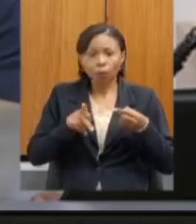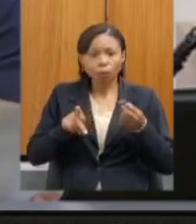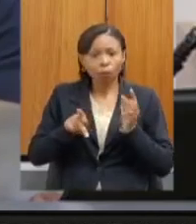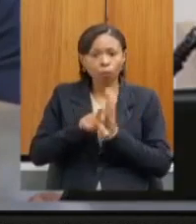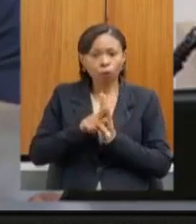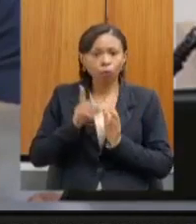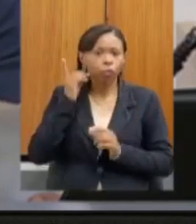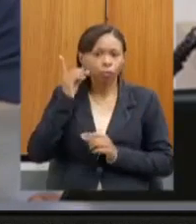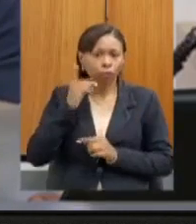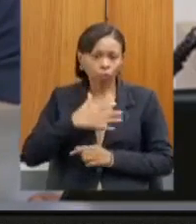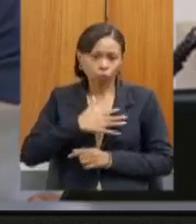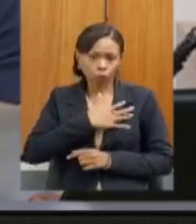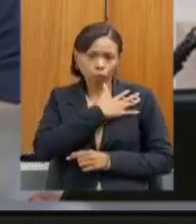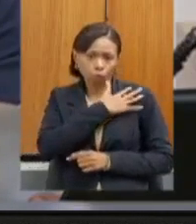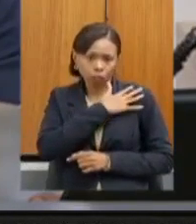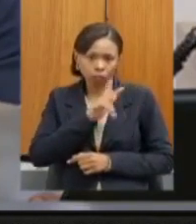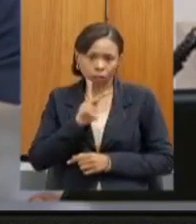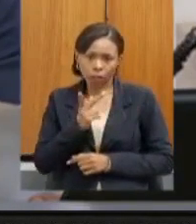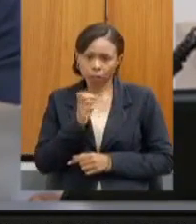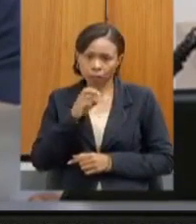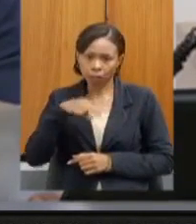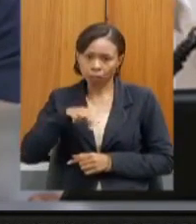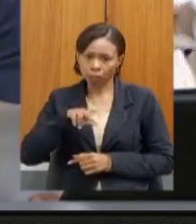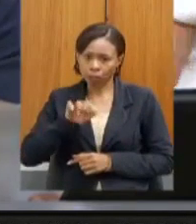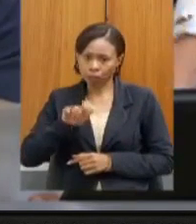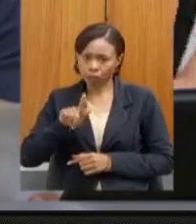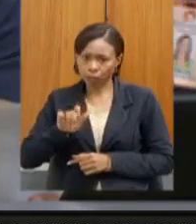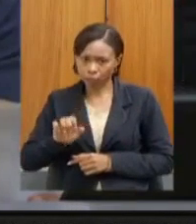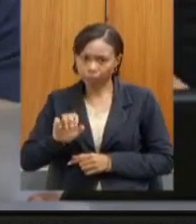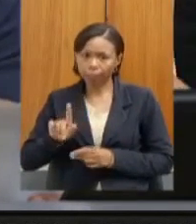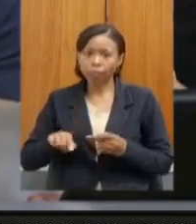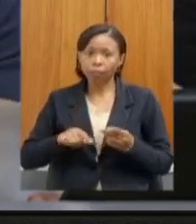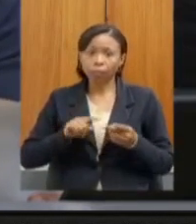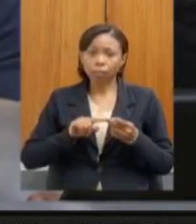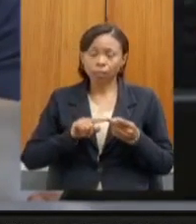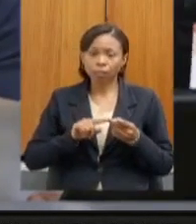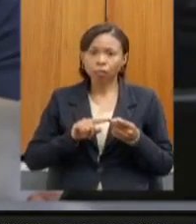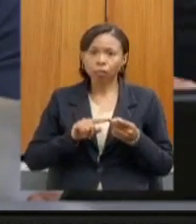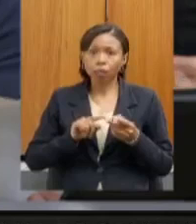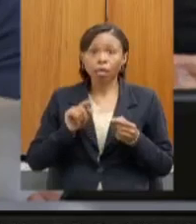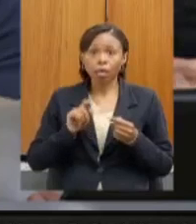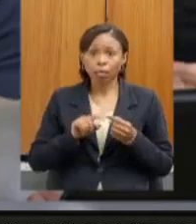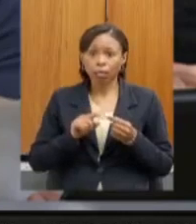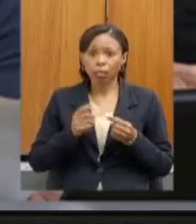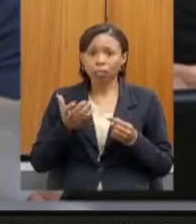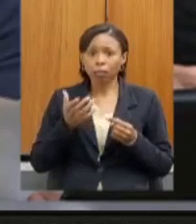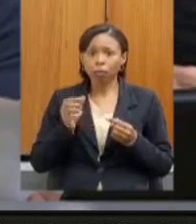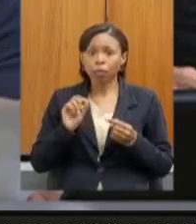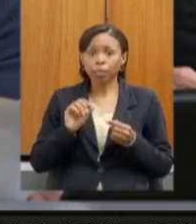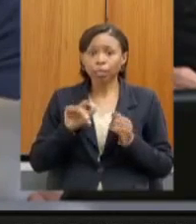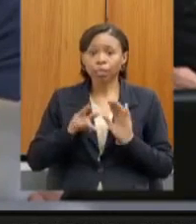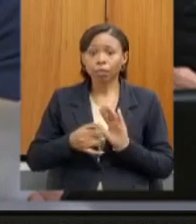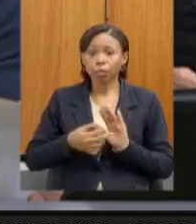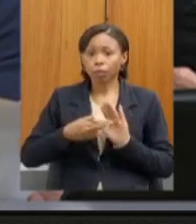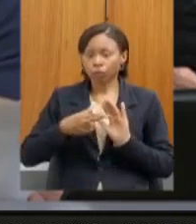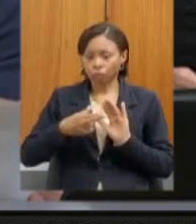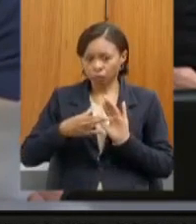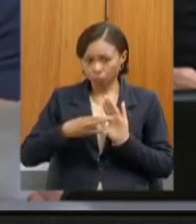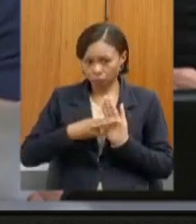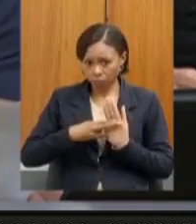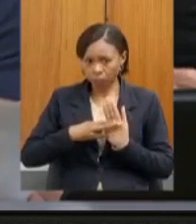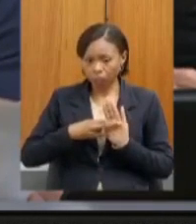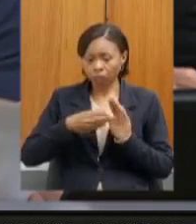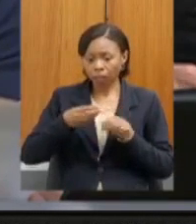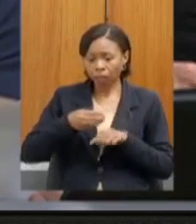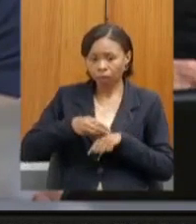Coronel Henrique, o deputado que ele subscreve requer, de acordo com o regimento interno, seja encaminhado à Secretaria de Estado de Meio